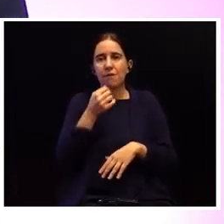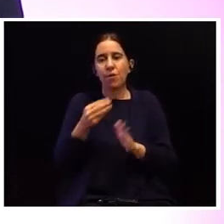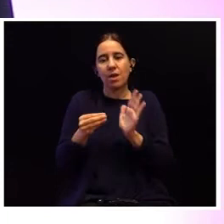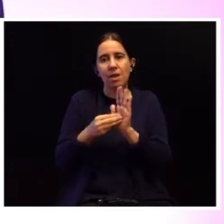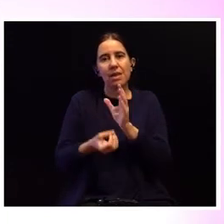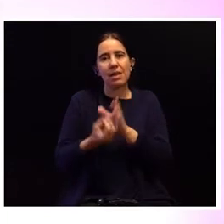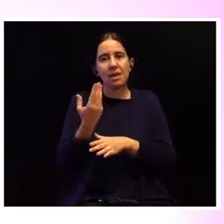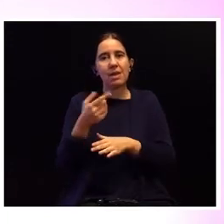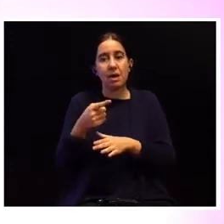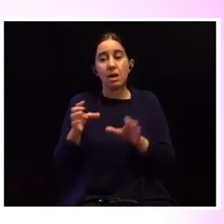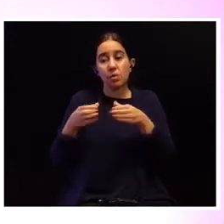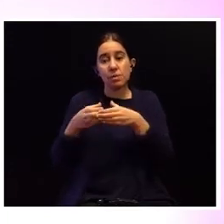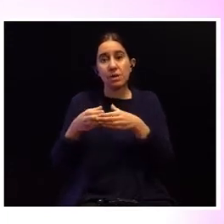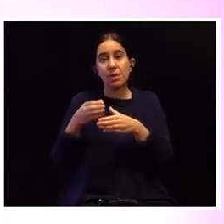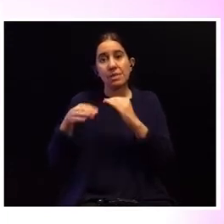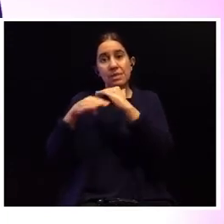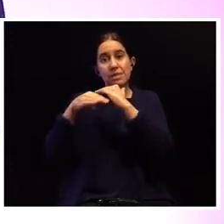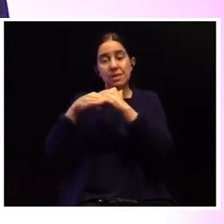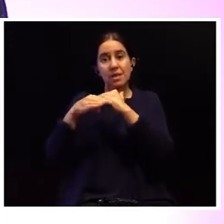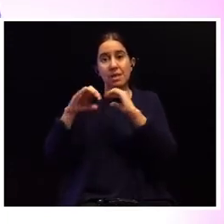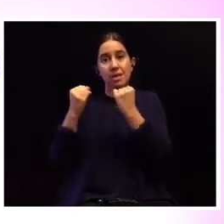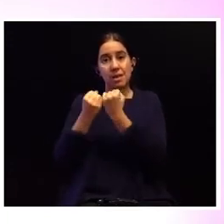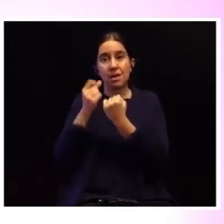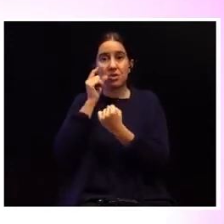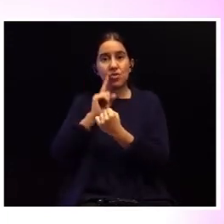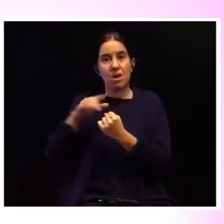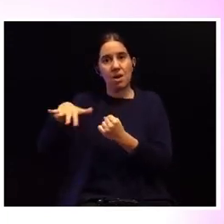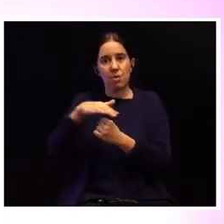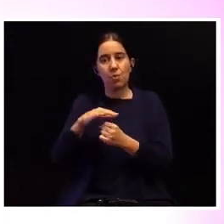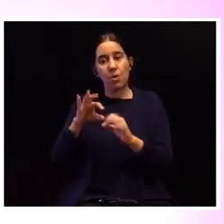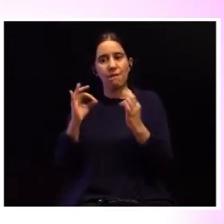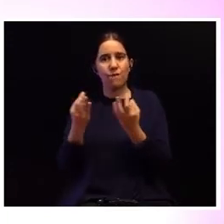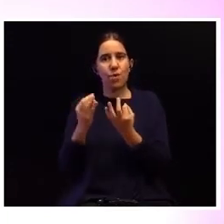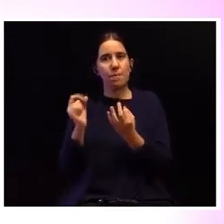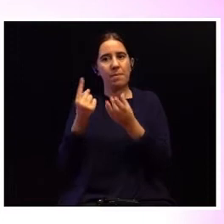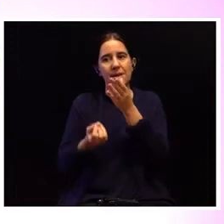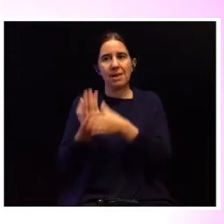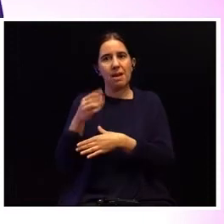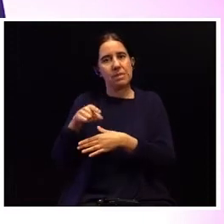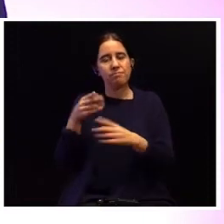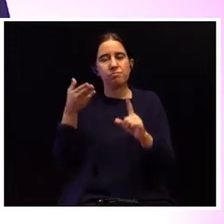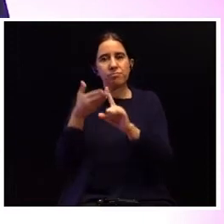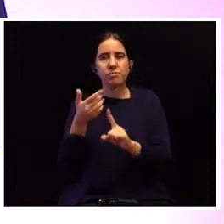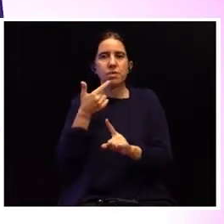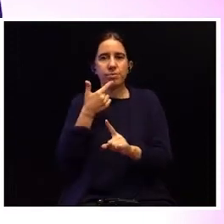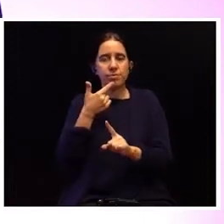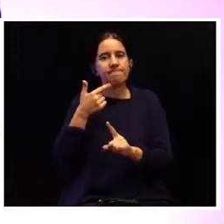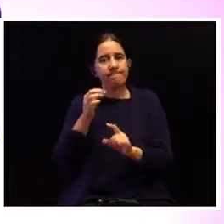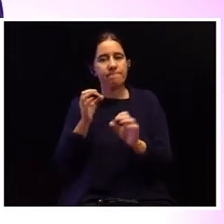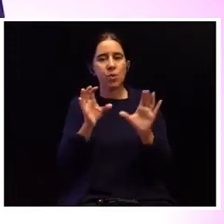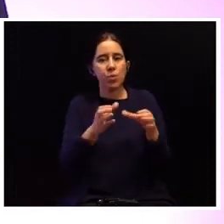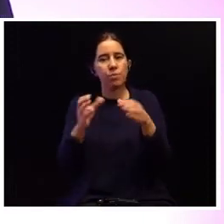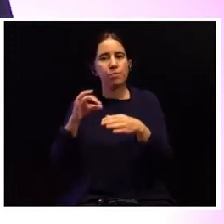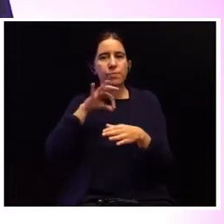com a Comissão para a Cidade de Anual de Género, este primeiro fórum, muito dirigido efetivamente aos grupos